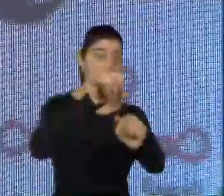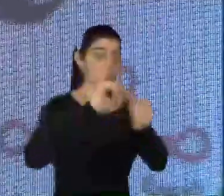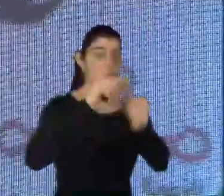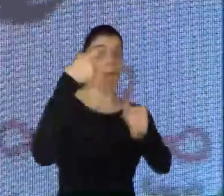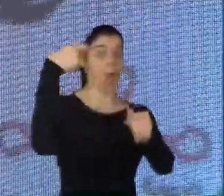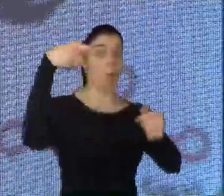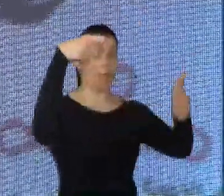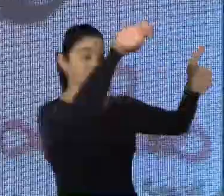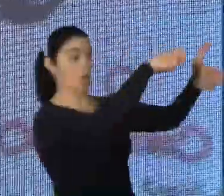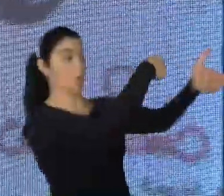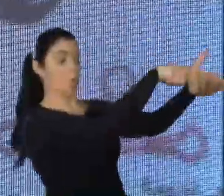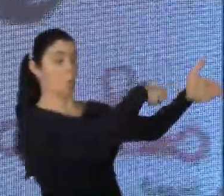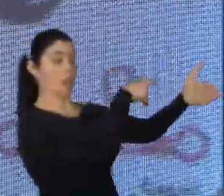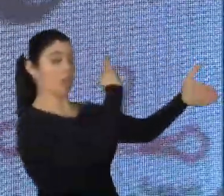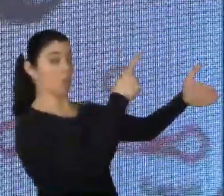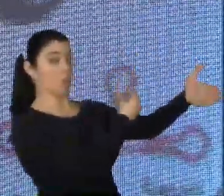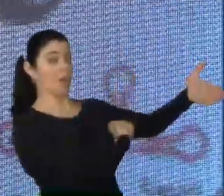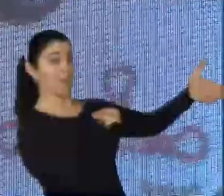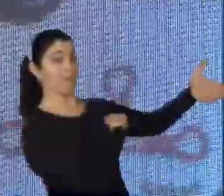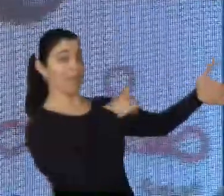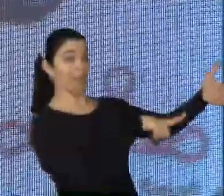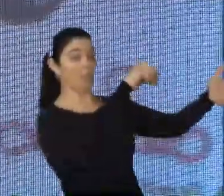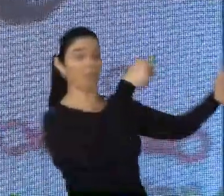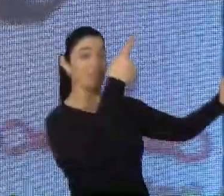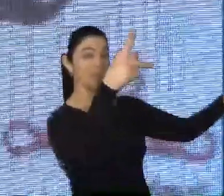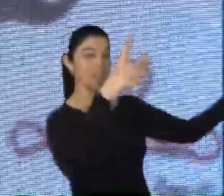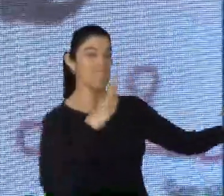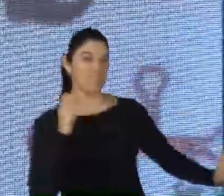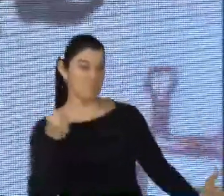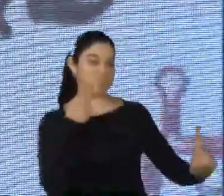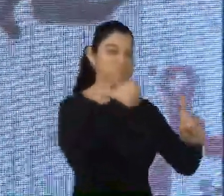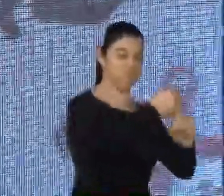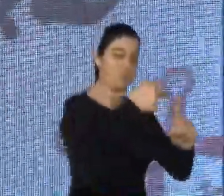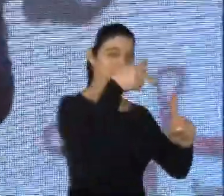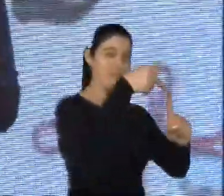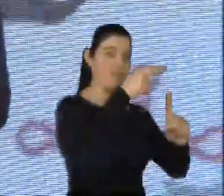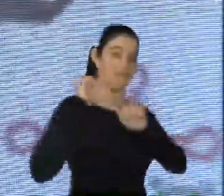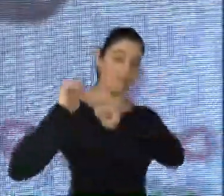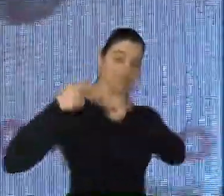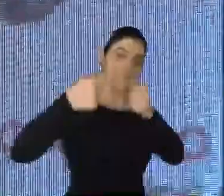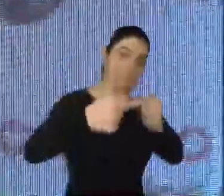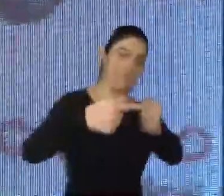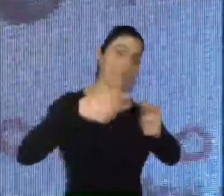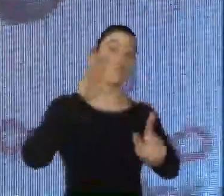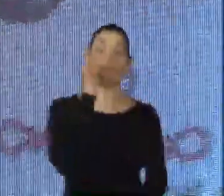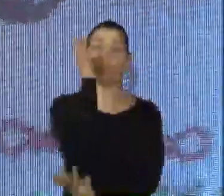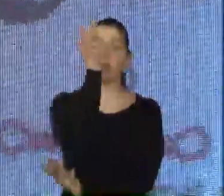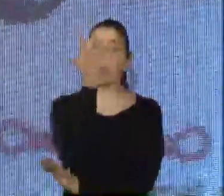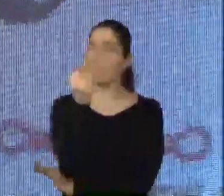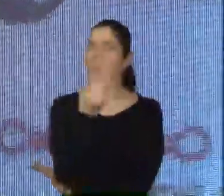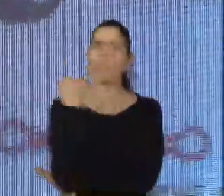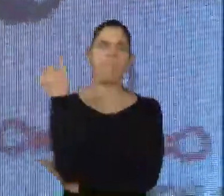em relação à sua vida, mas as suas escolhas vão impactar as gerações futuras. Isso é muito importante, gente, porque imagina assim,